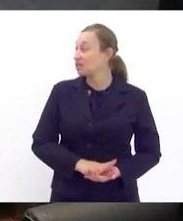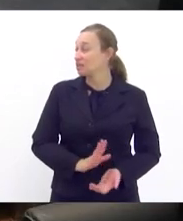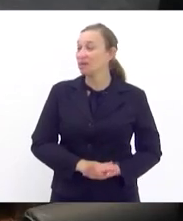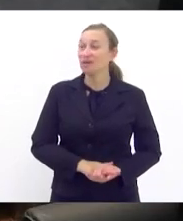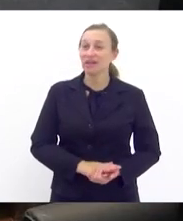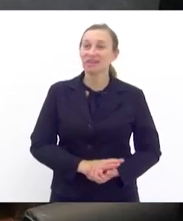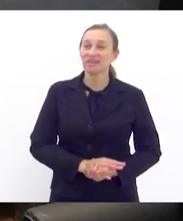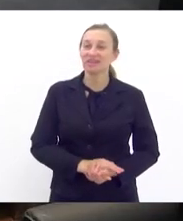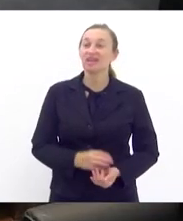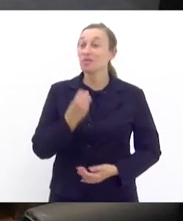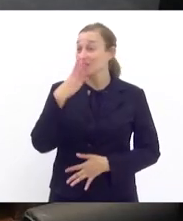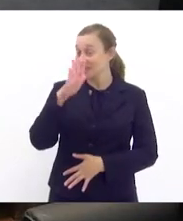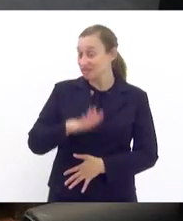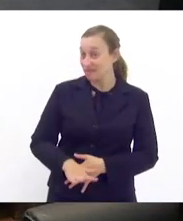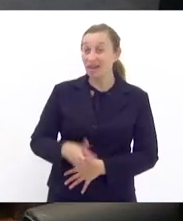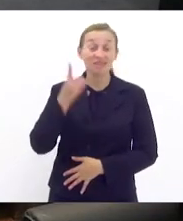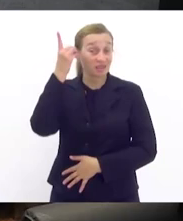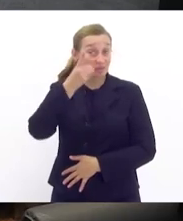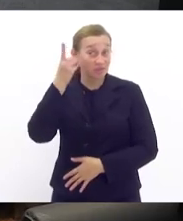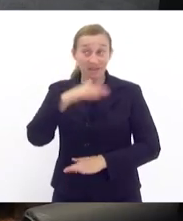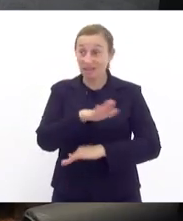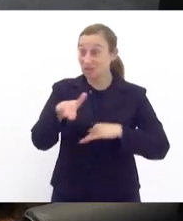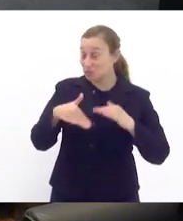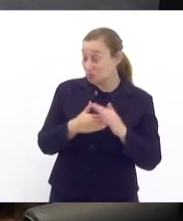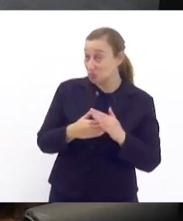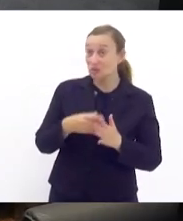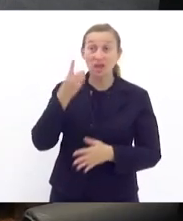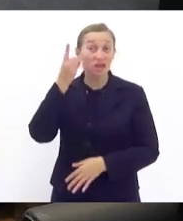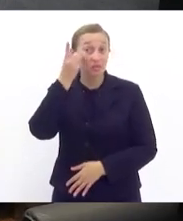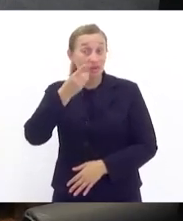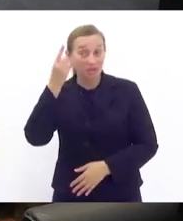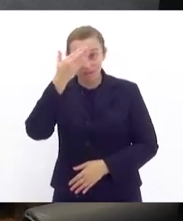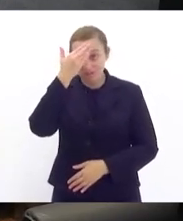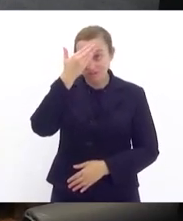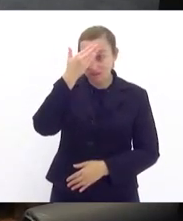boa tarde deputados e deputadas boa tarde a tia Ju